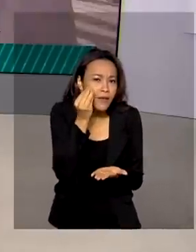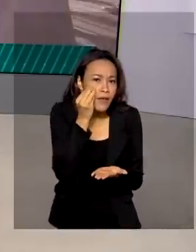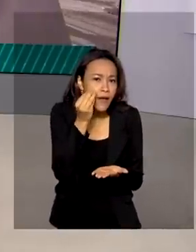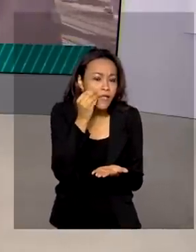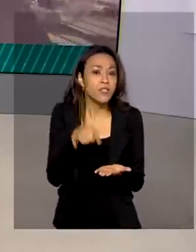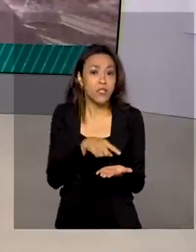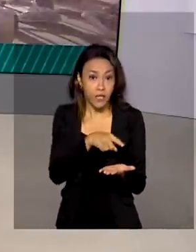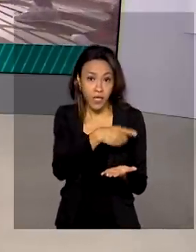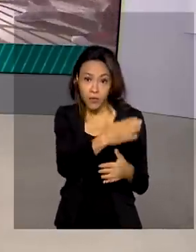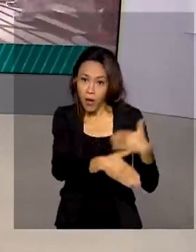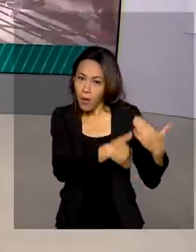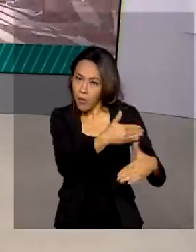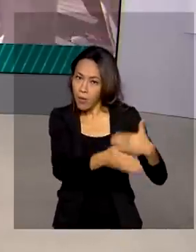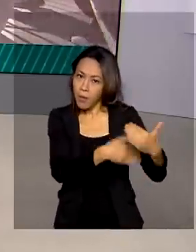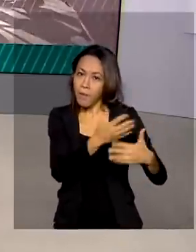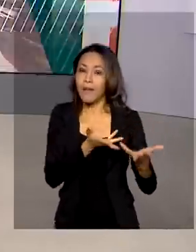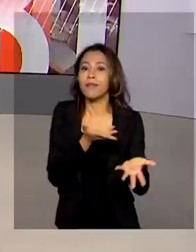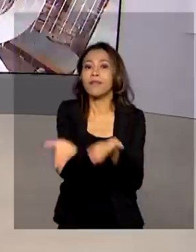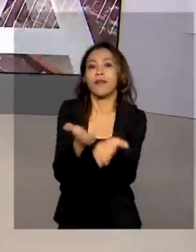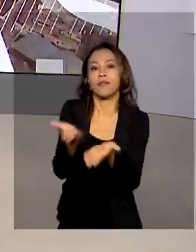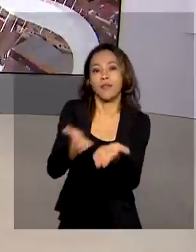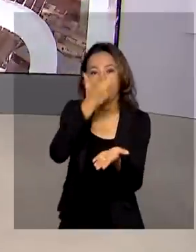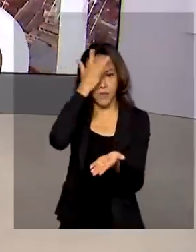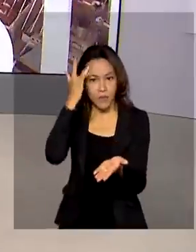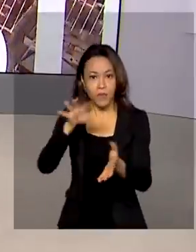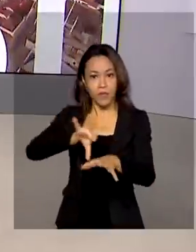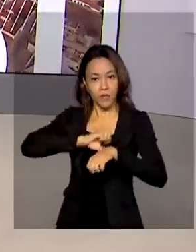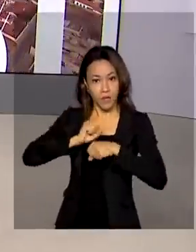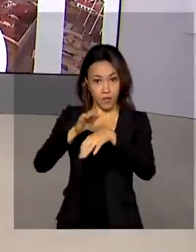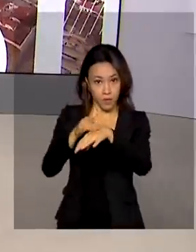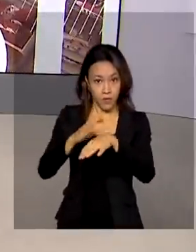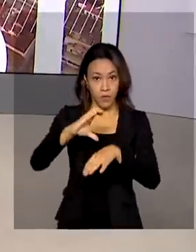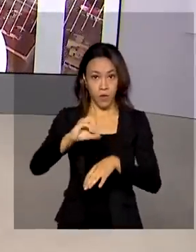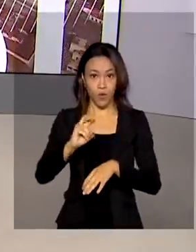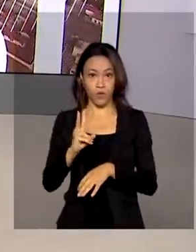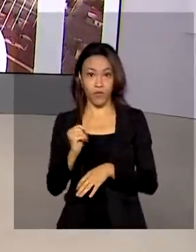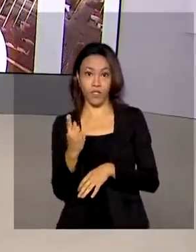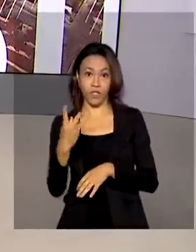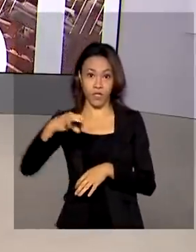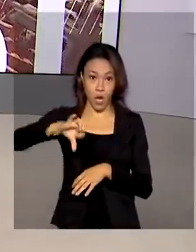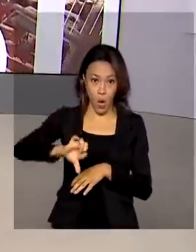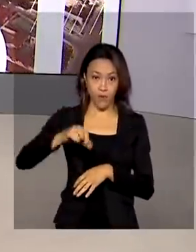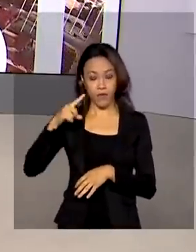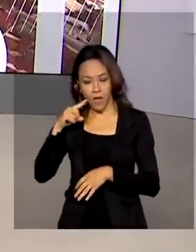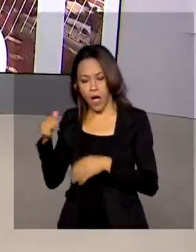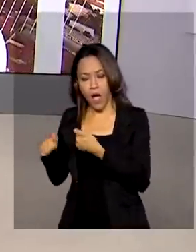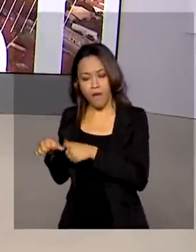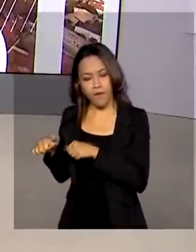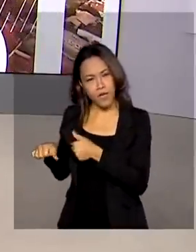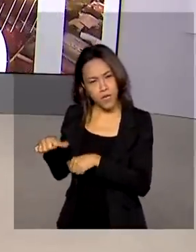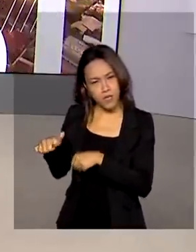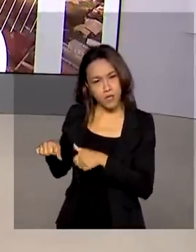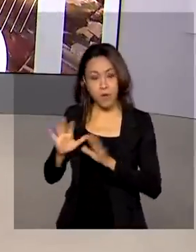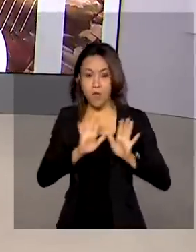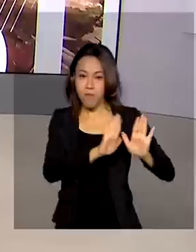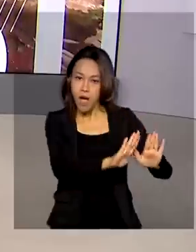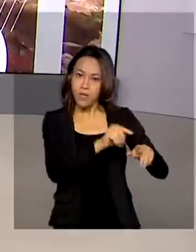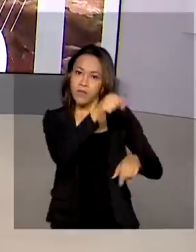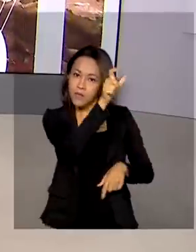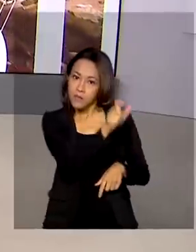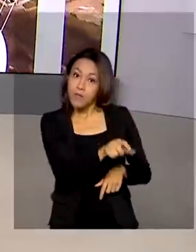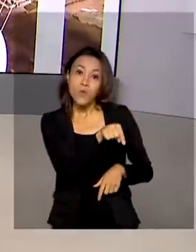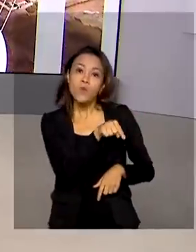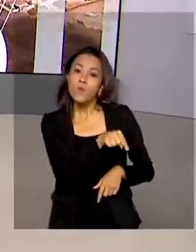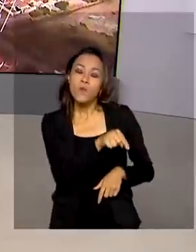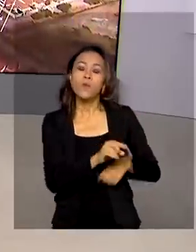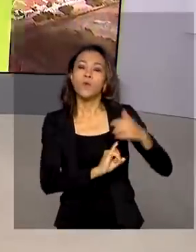pessoas com Covid-19. Segundo a agência, a solicitação já está em análise, mas o Butantan ainda precisa